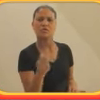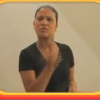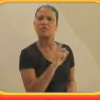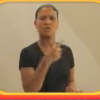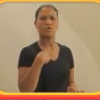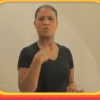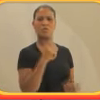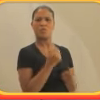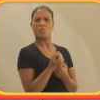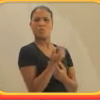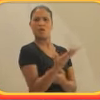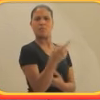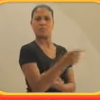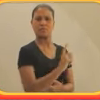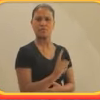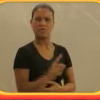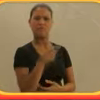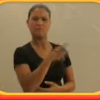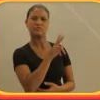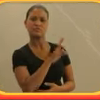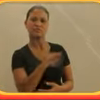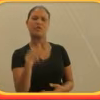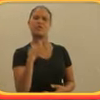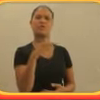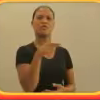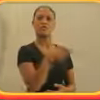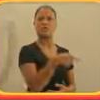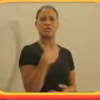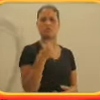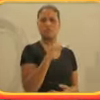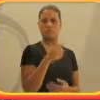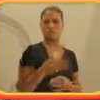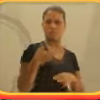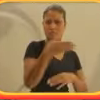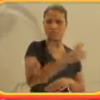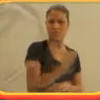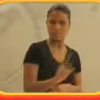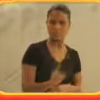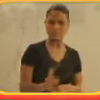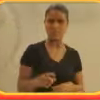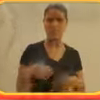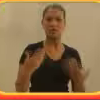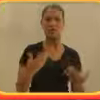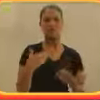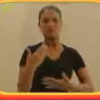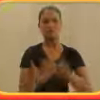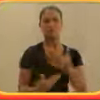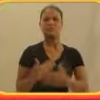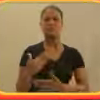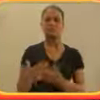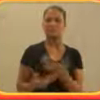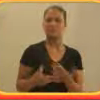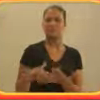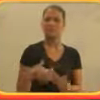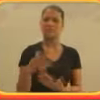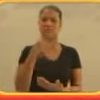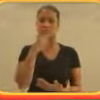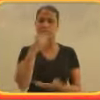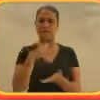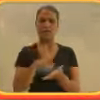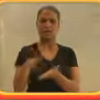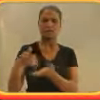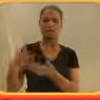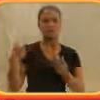mão para você. Você vai passar, eu não vou passar. E nisso eu fui passando nas fases, eram algumas